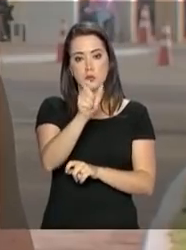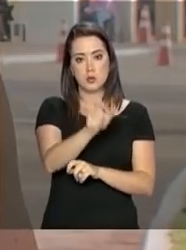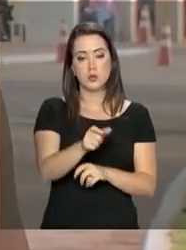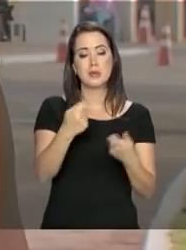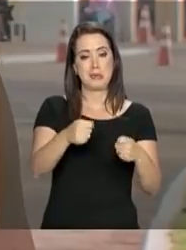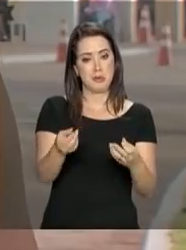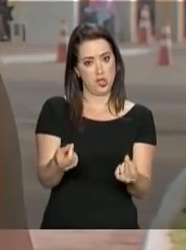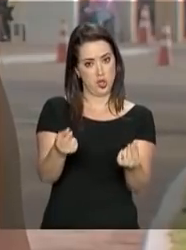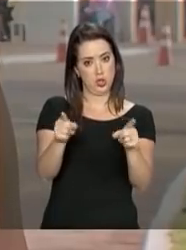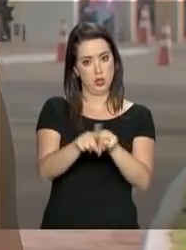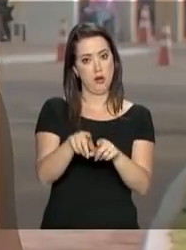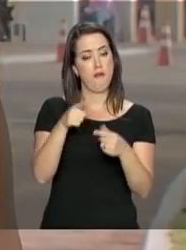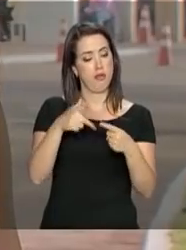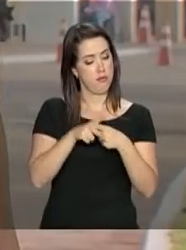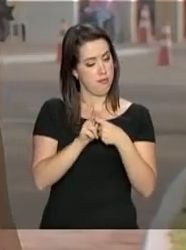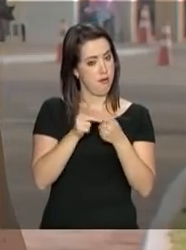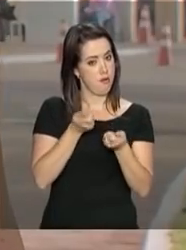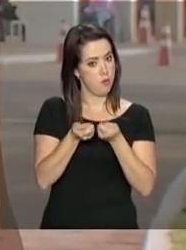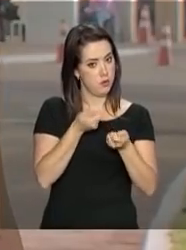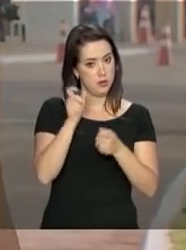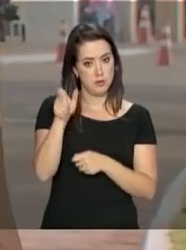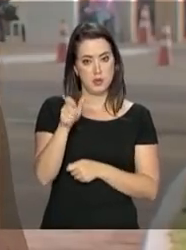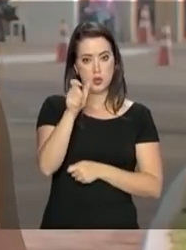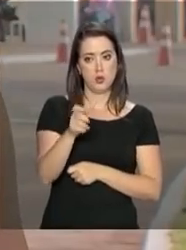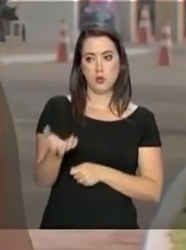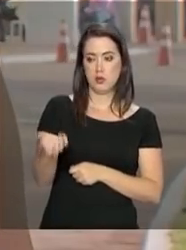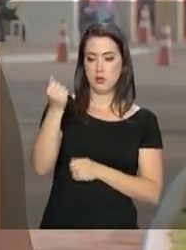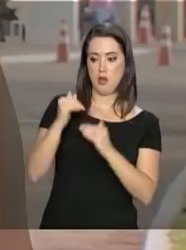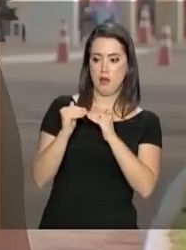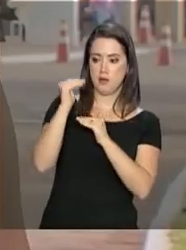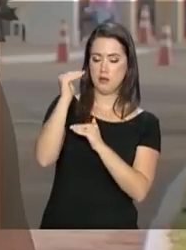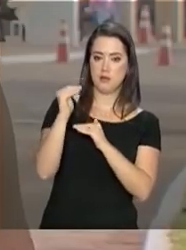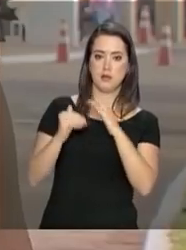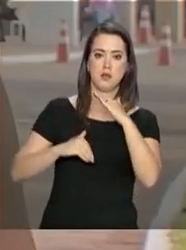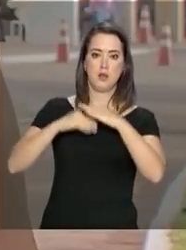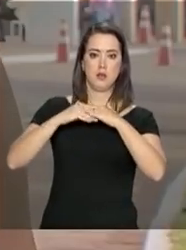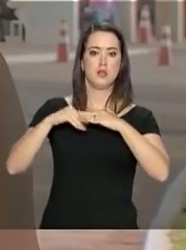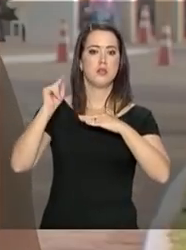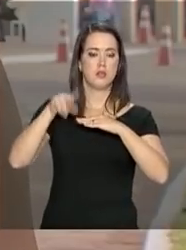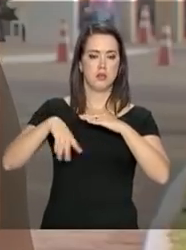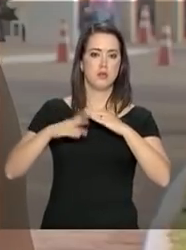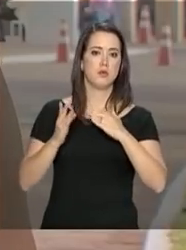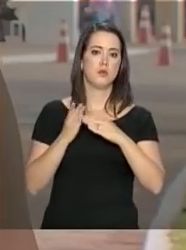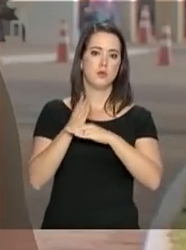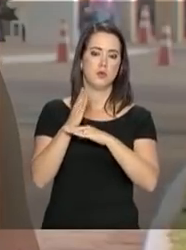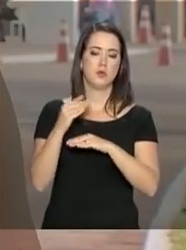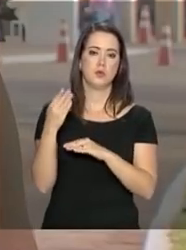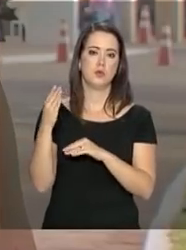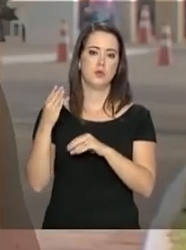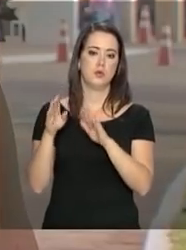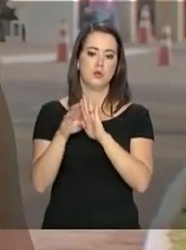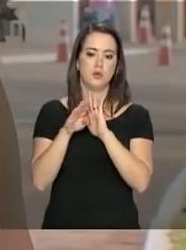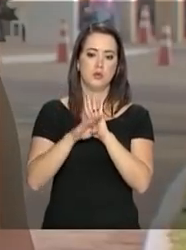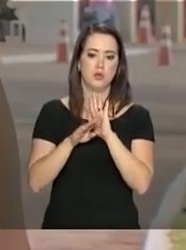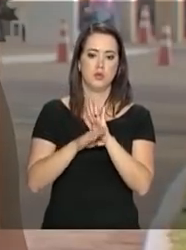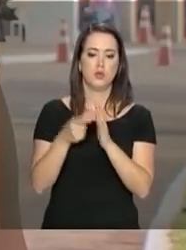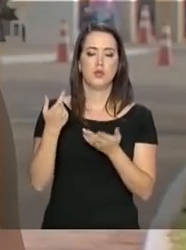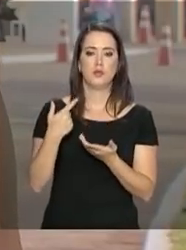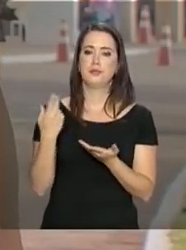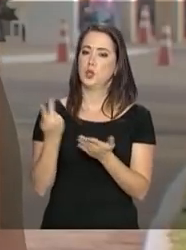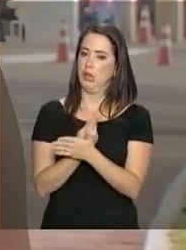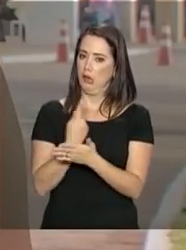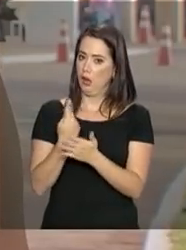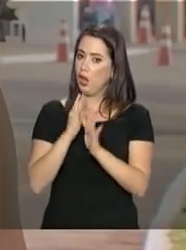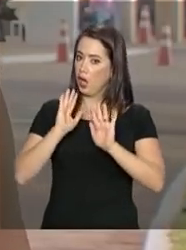passar por um pente fino para que pessoas que recebam acima do teto, que é delimitado ao programa, não recebam irregularmente